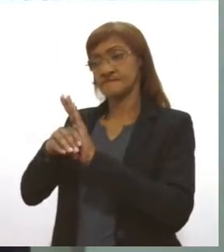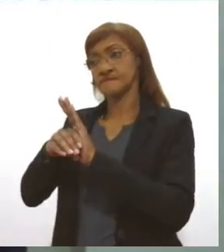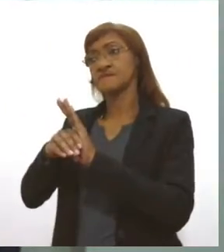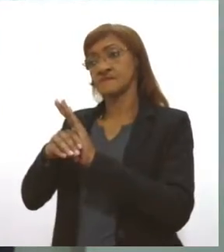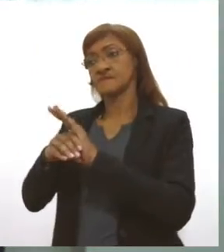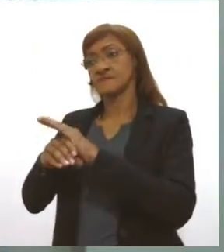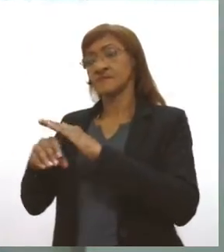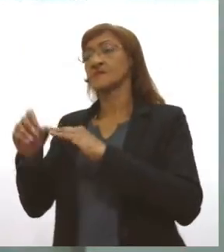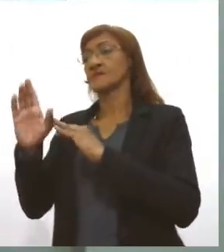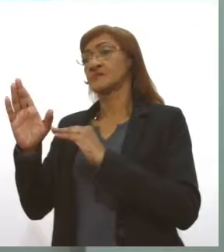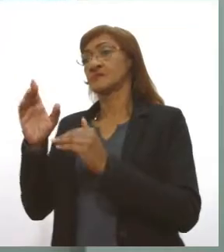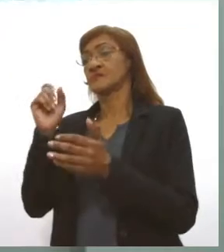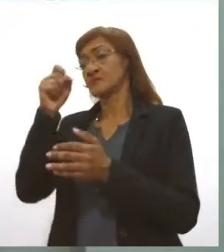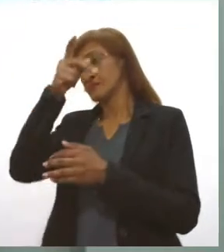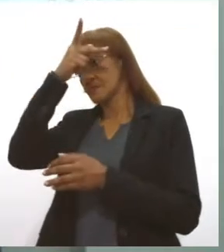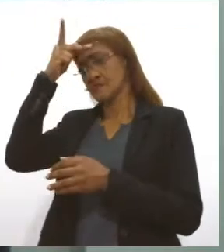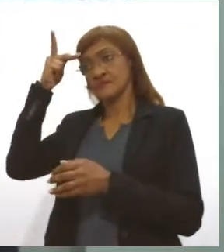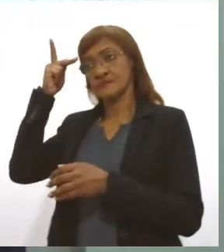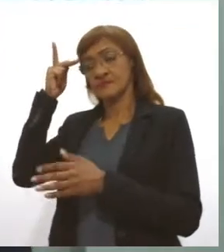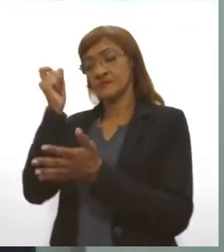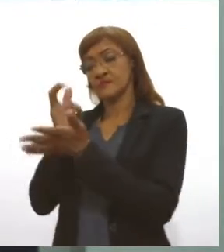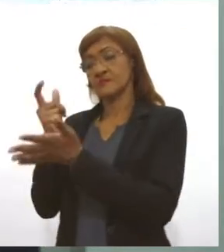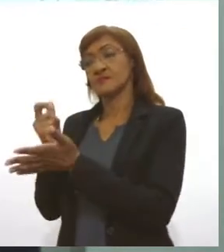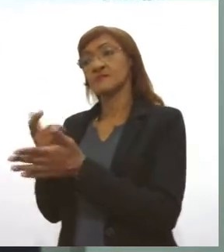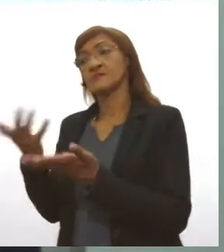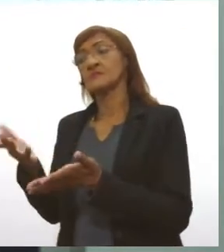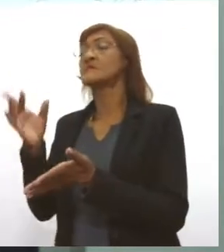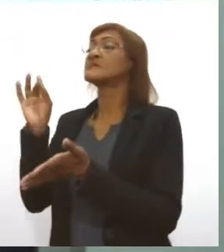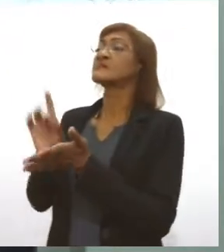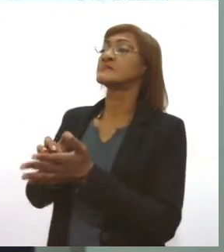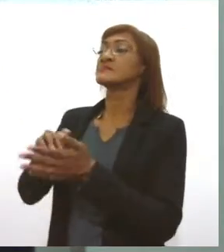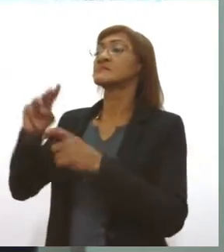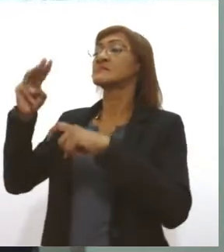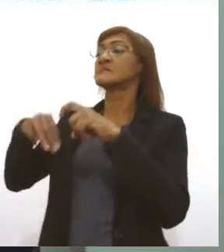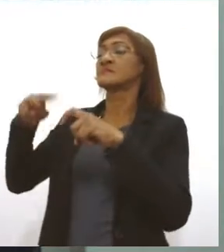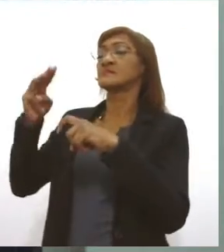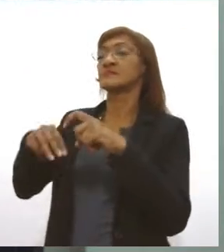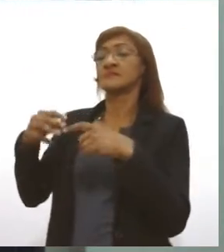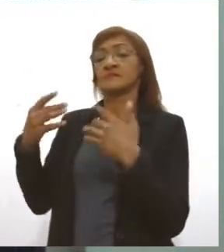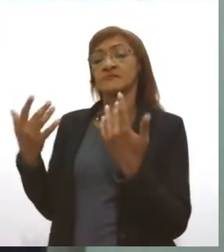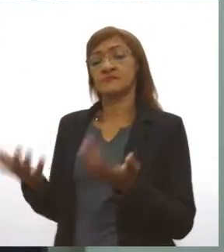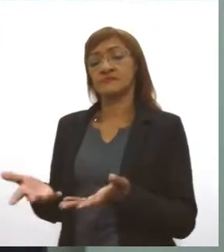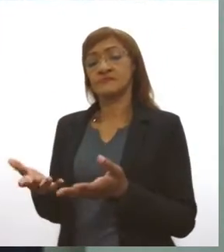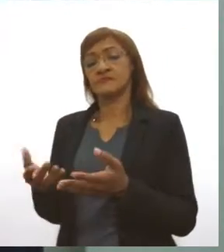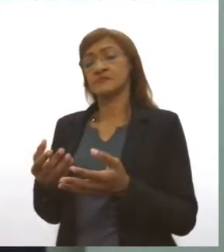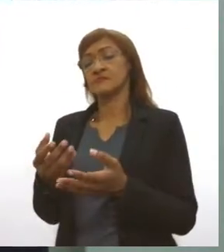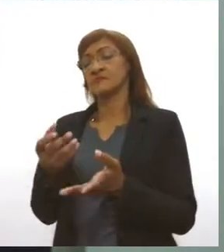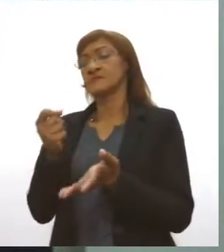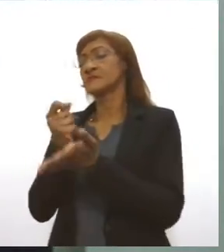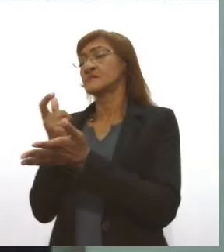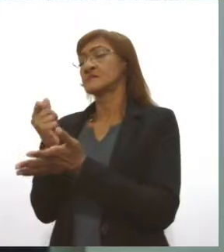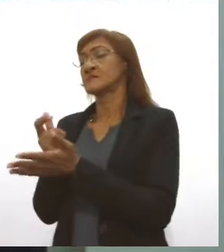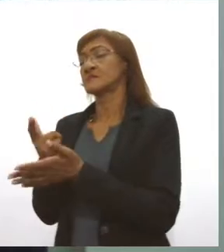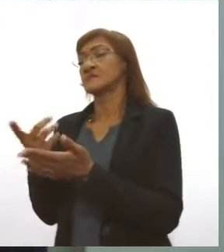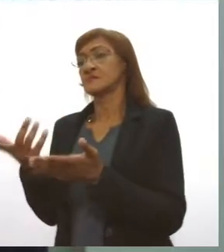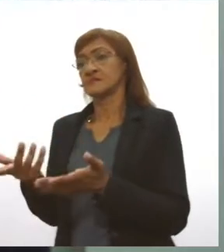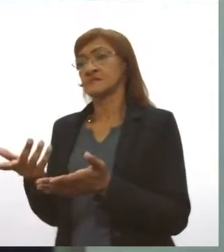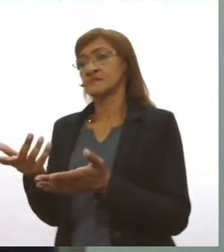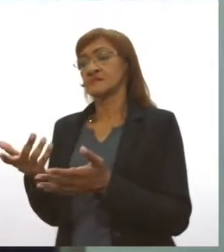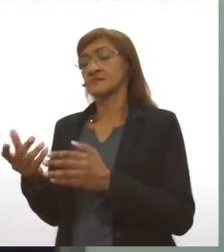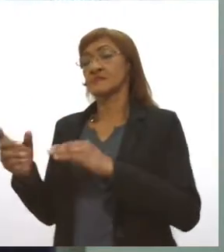o que é verdade e o que é mito nessa relação de consumo entre o